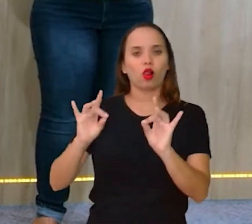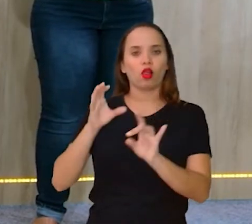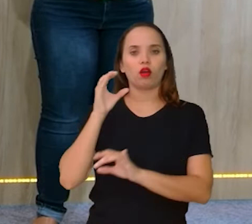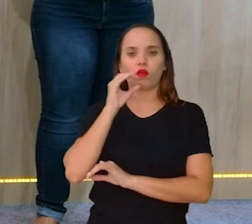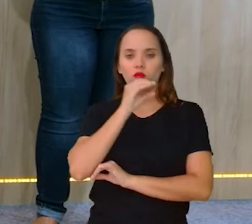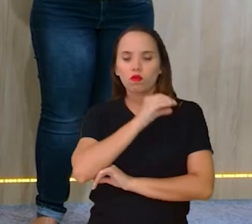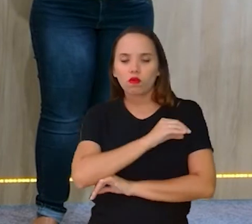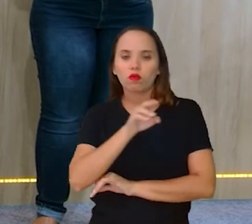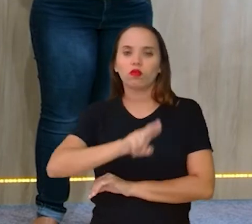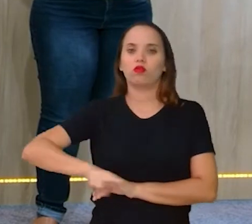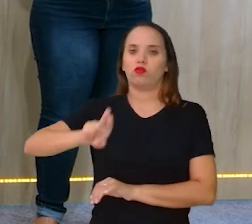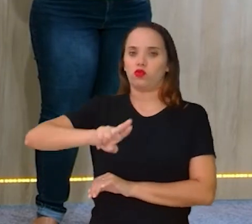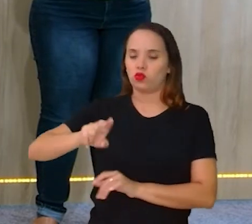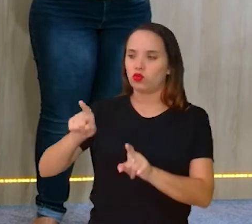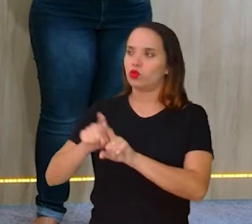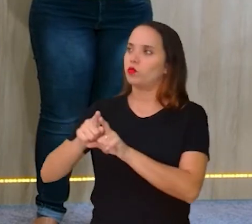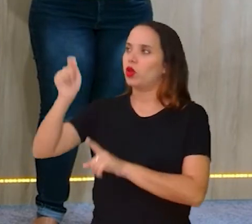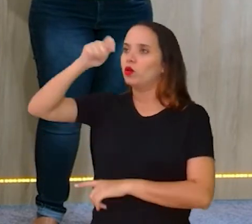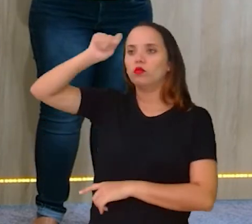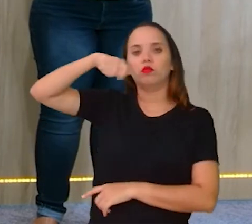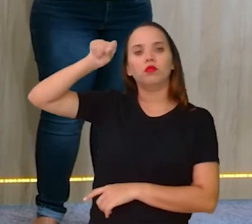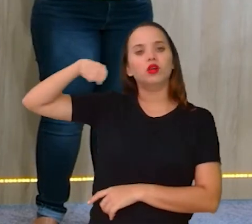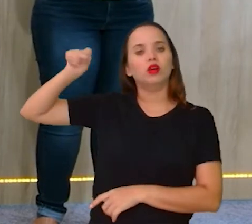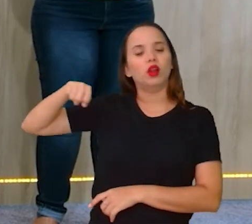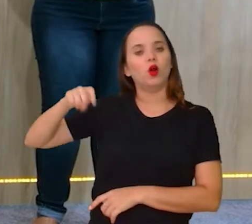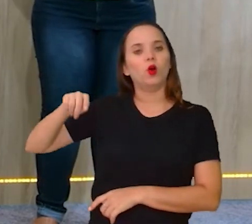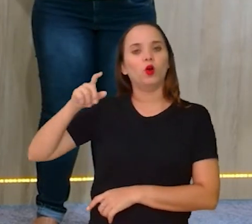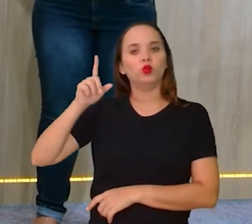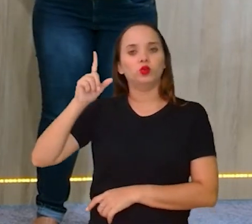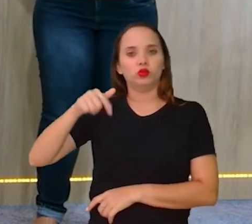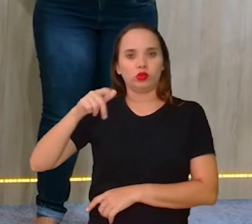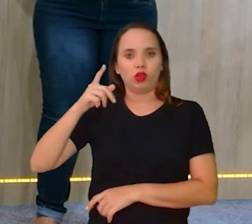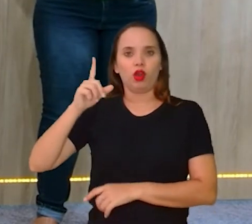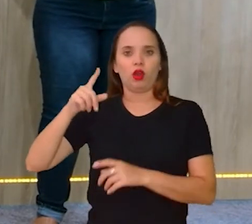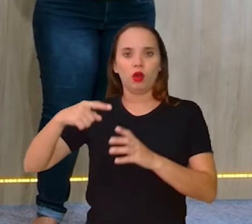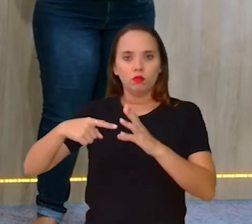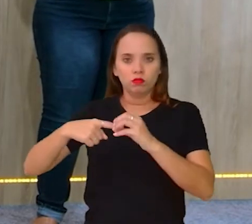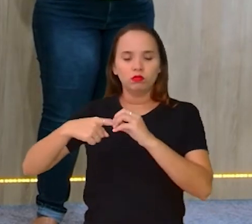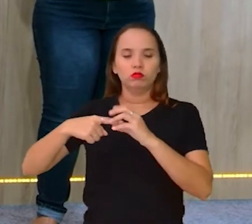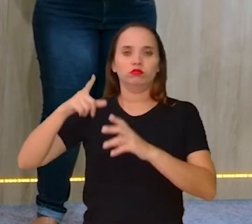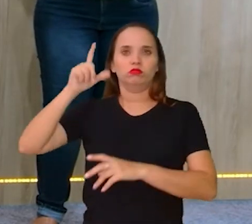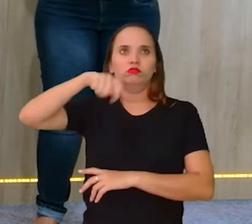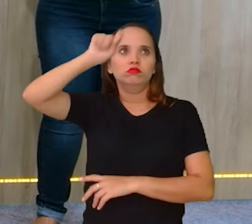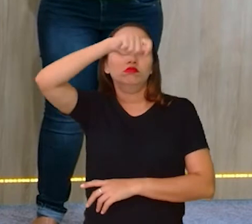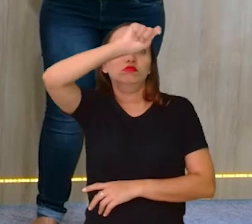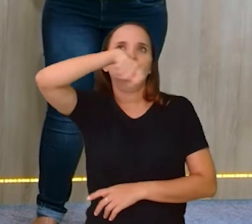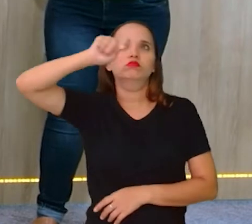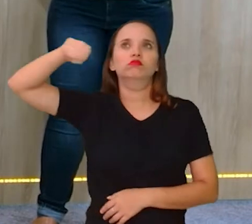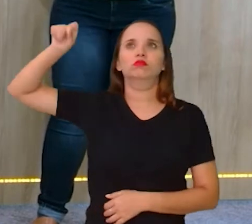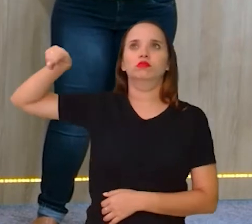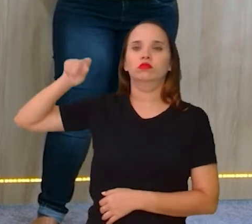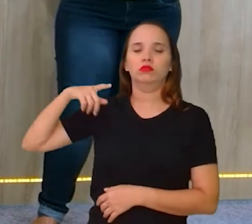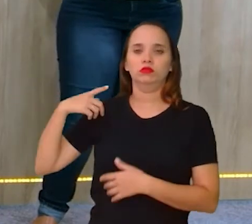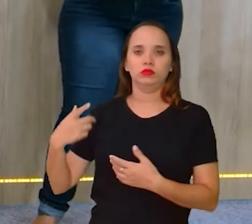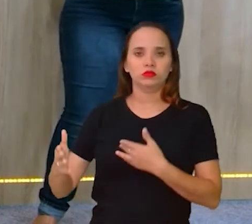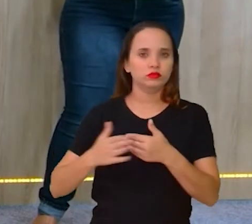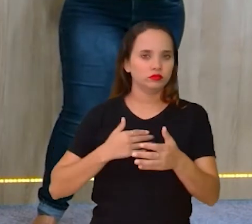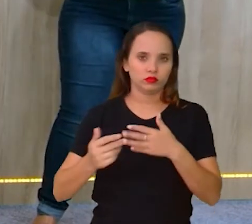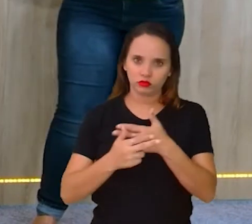fazer os nossos trabalhos, o piloto, então, qualquer ferramenta que vai possibilitar aí o funcionamento de